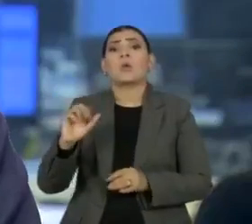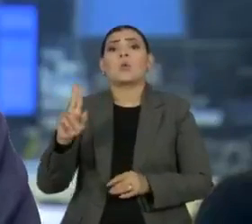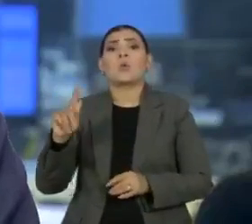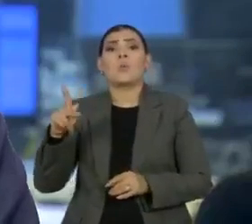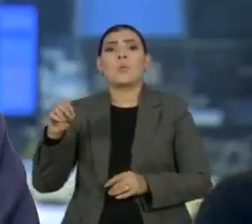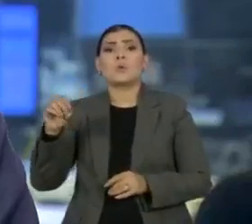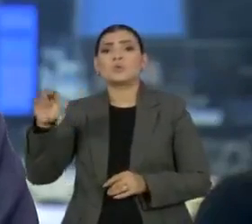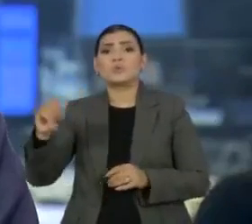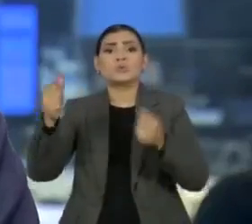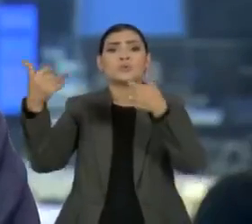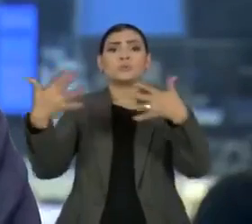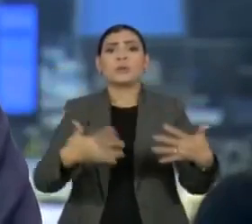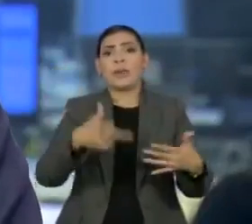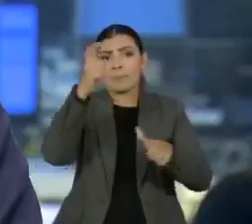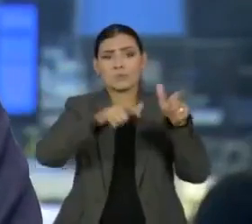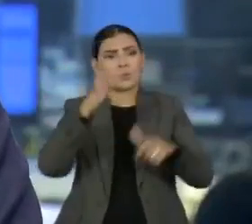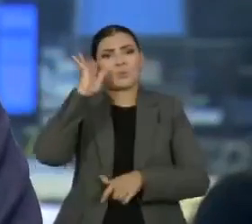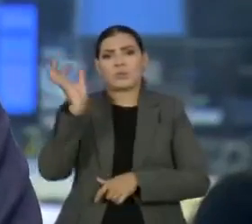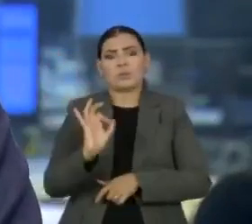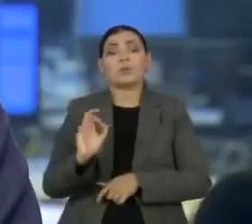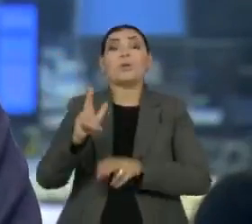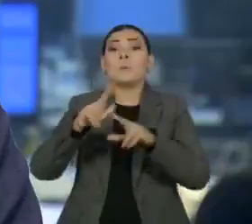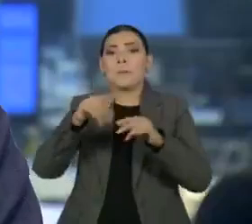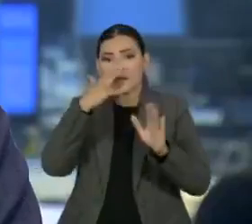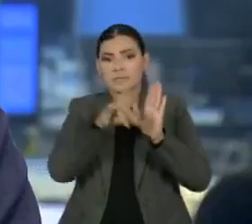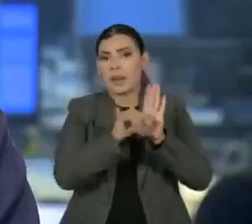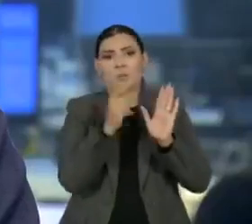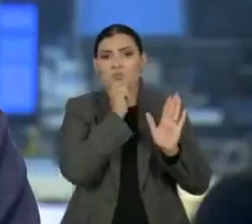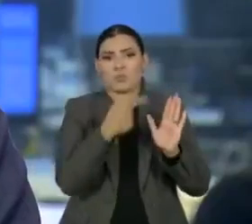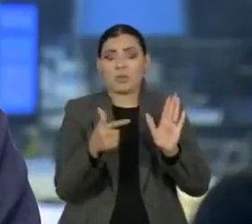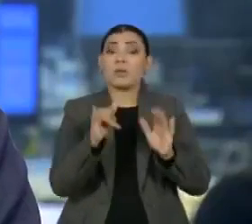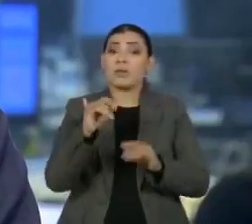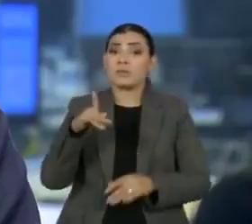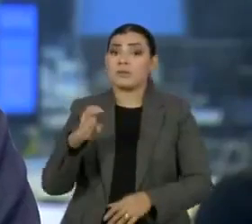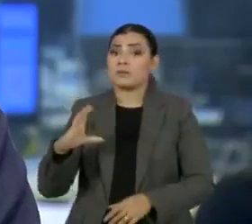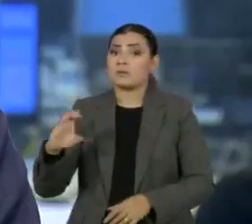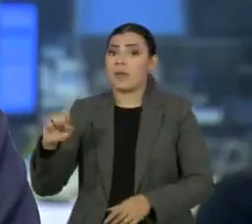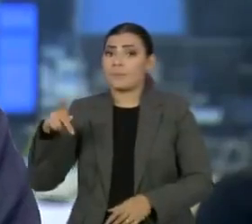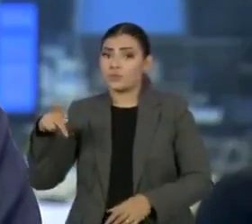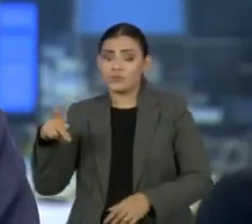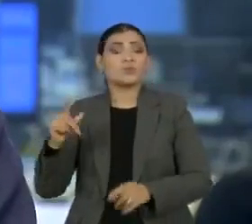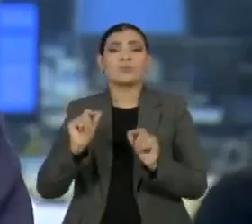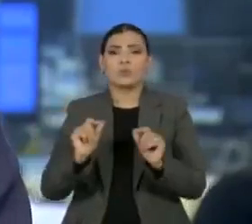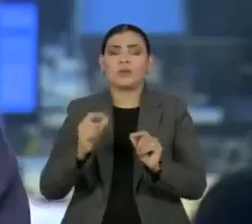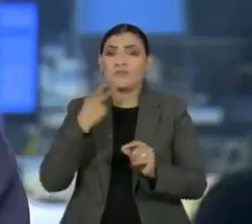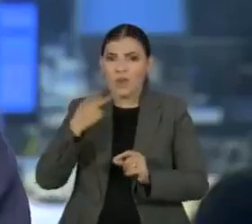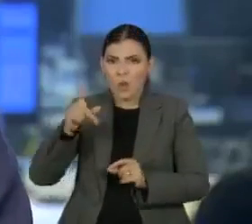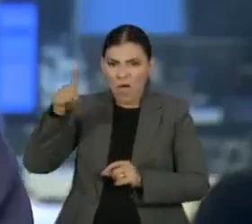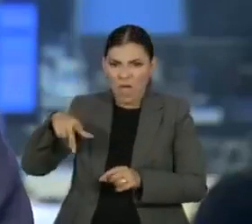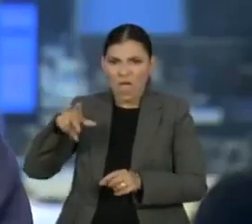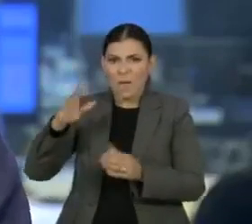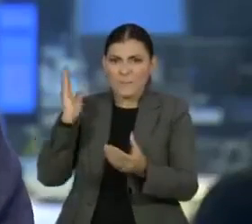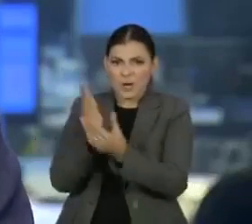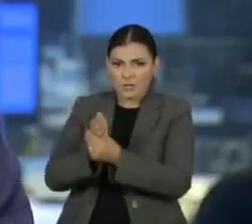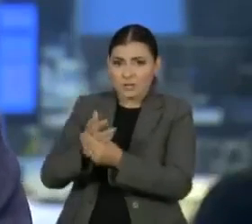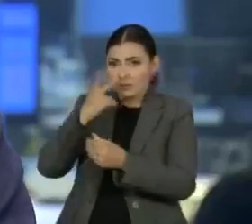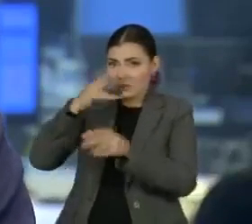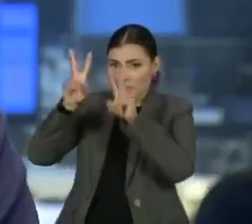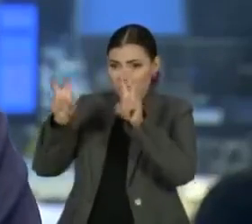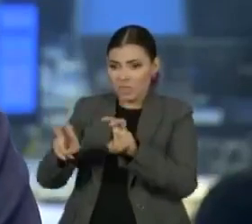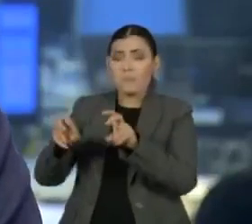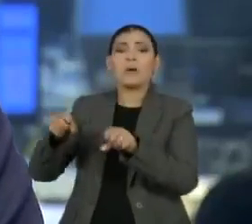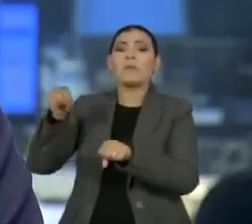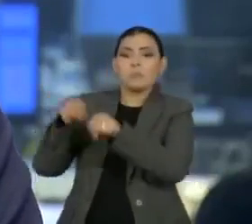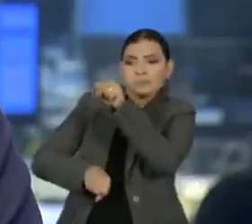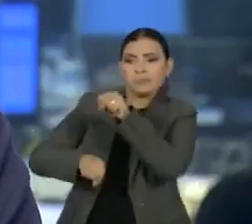explicá-lo para o público leigo. Em nenhum momento o Intercept declarou que a expressão foi usada no processo. A gente